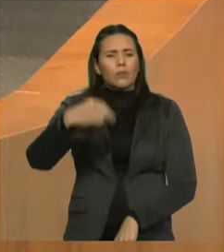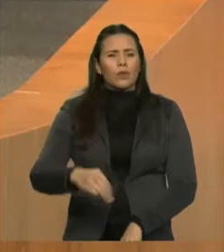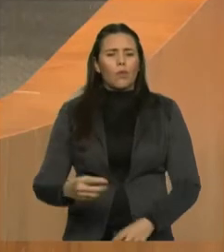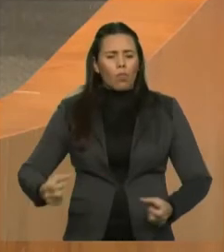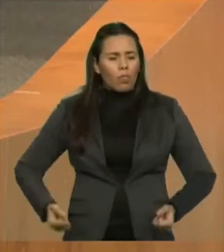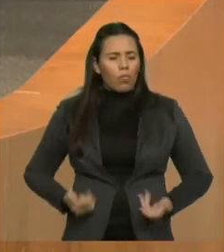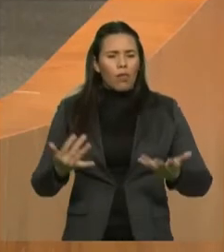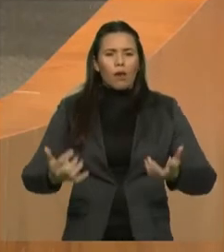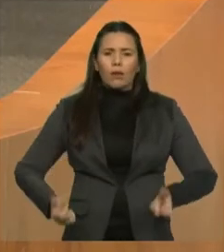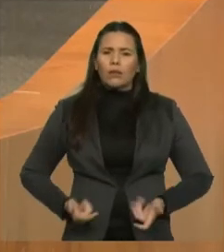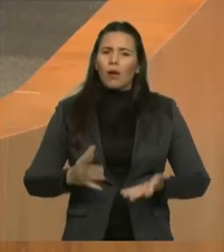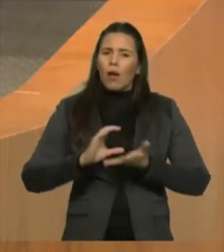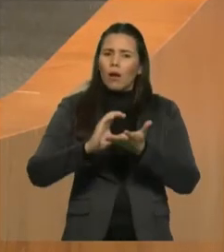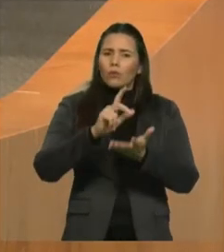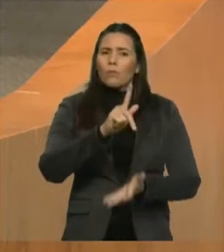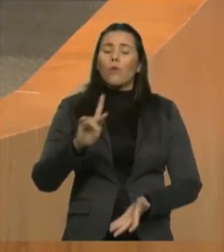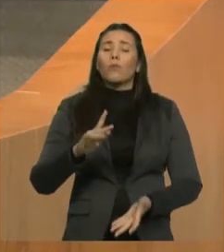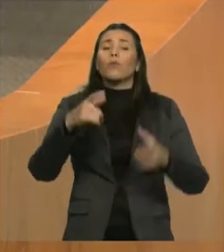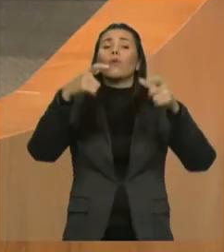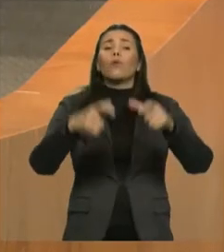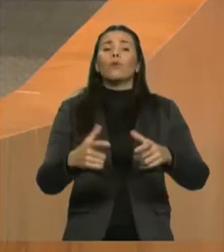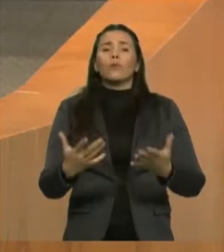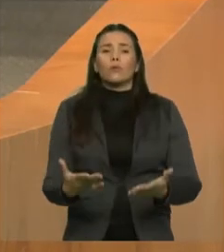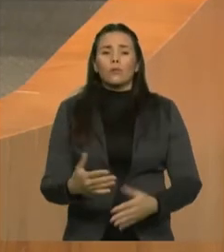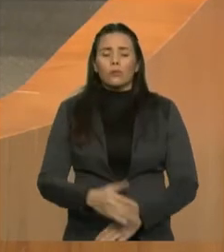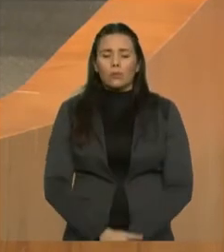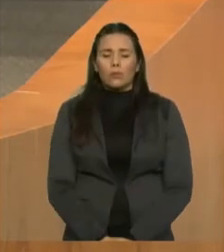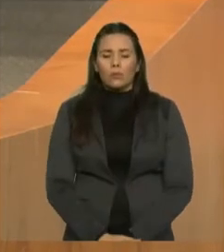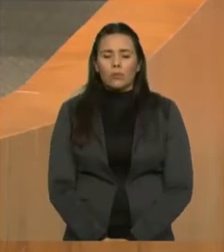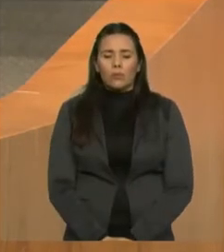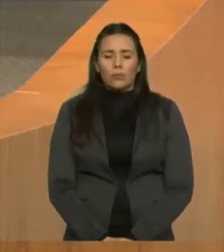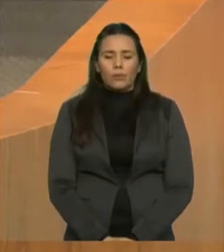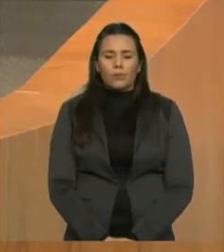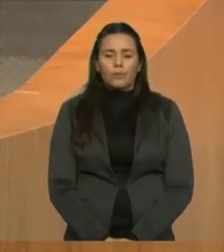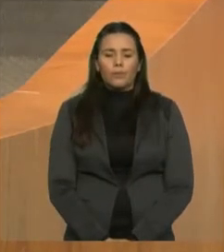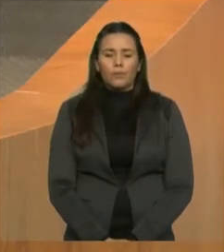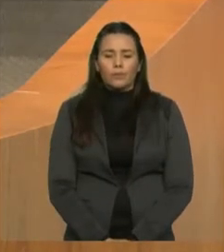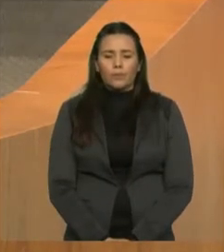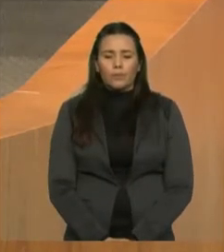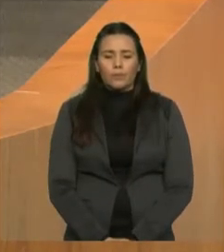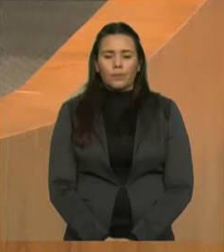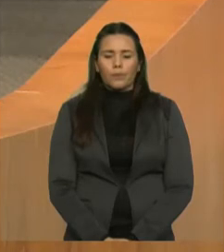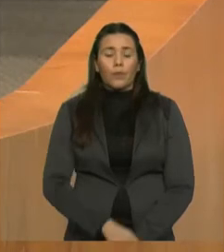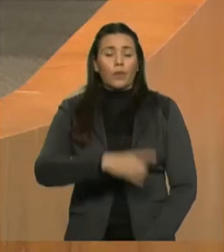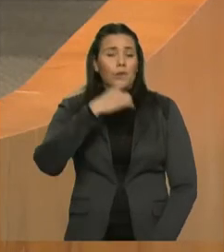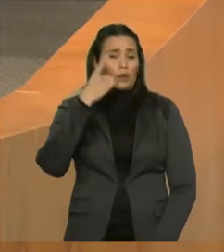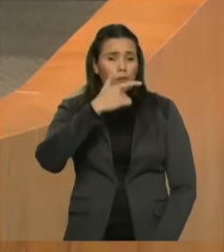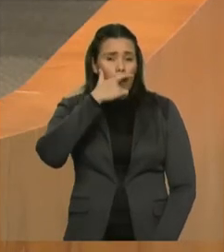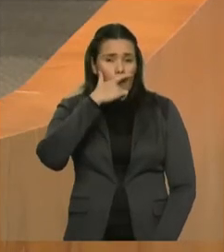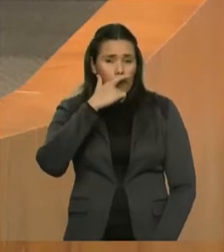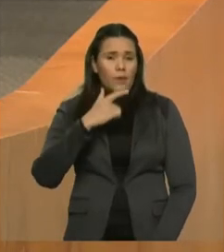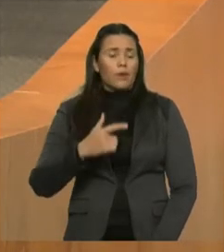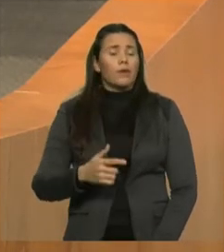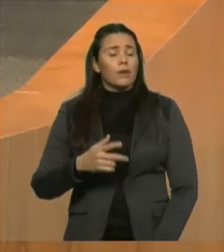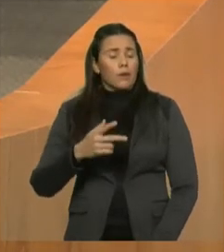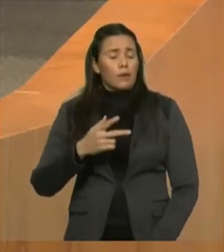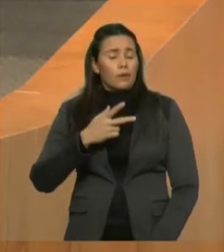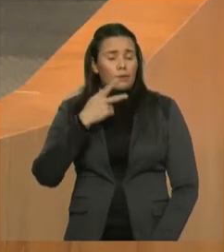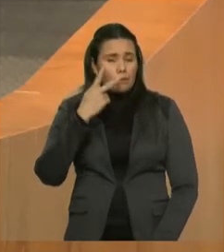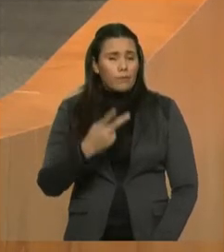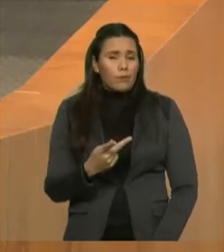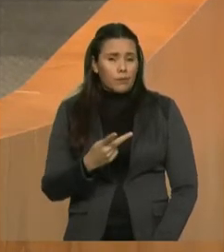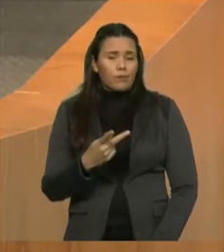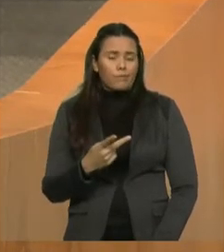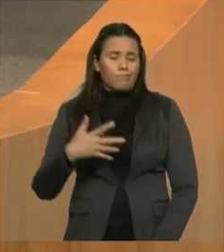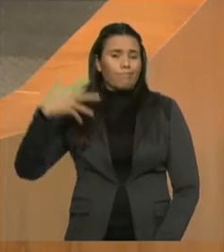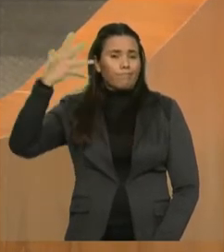Segundo já ressaltou, no seu pronunciamento, quem também me antecedeu, deputado César Pires, nosso apreço, respeito e